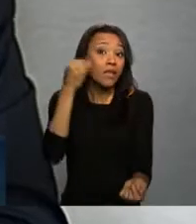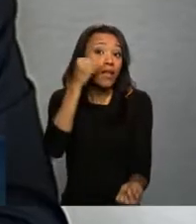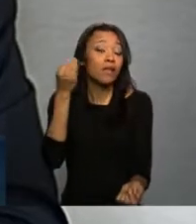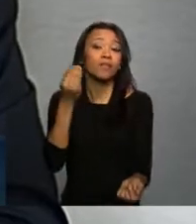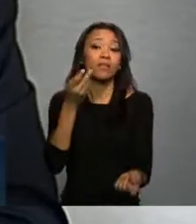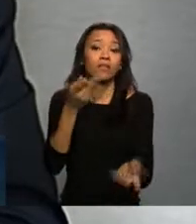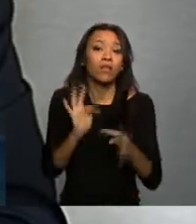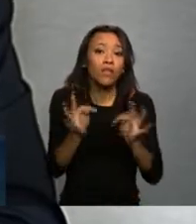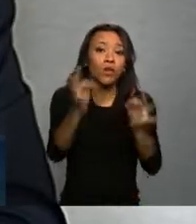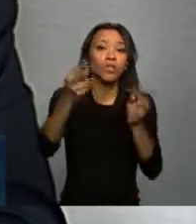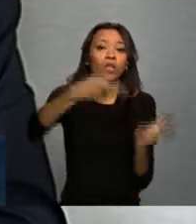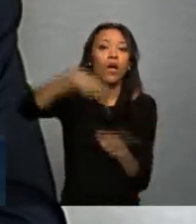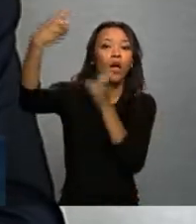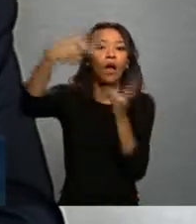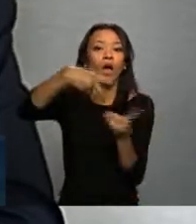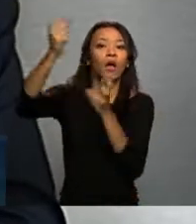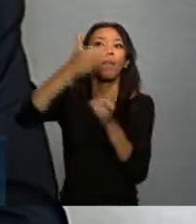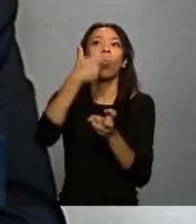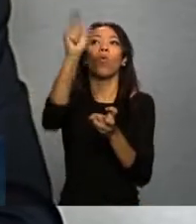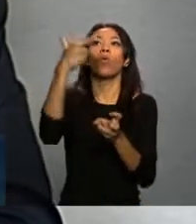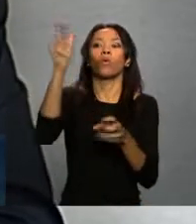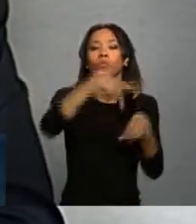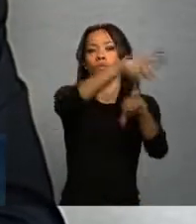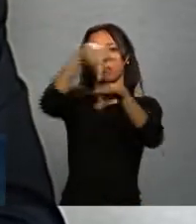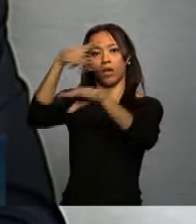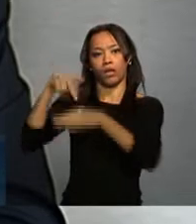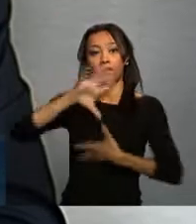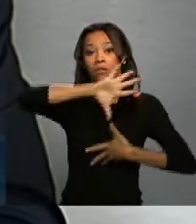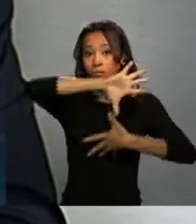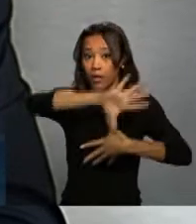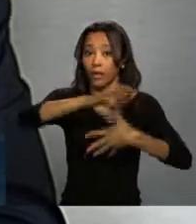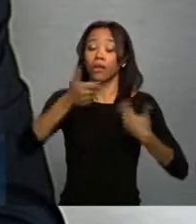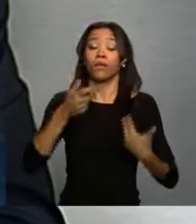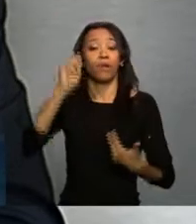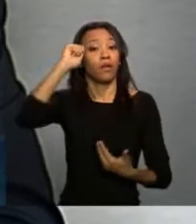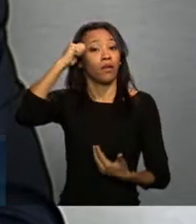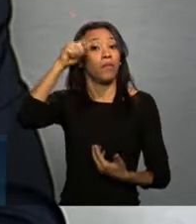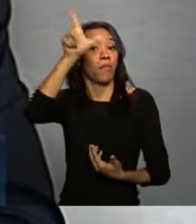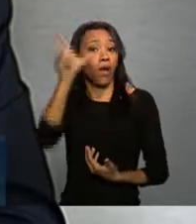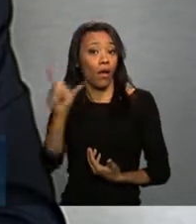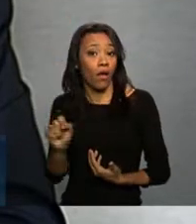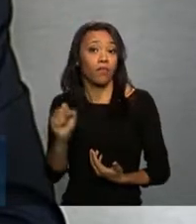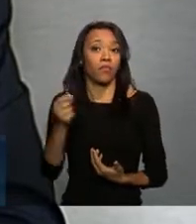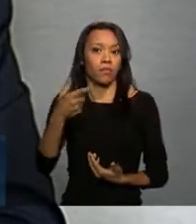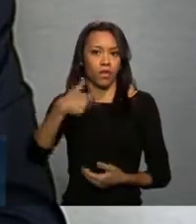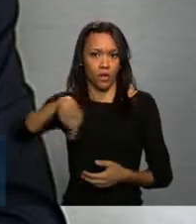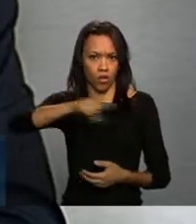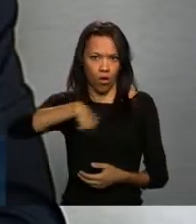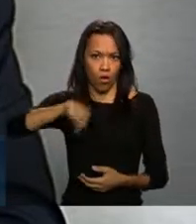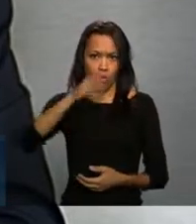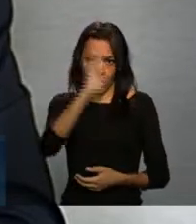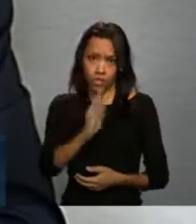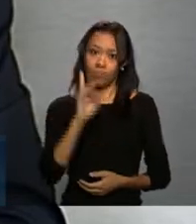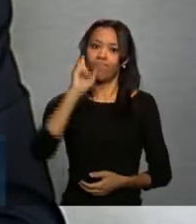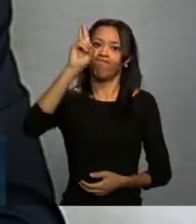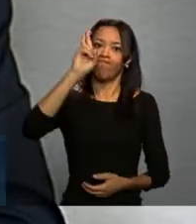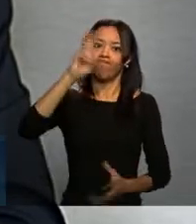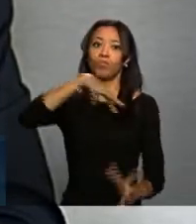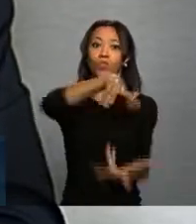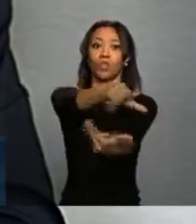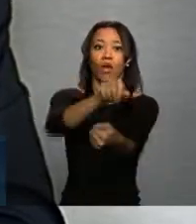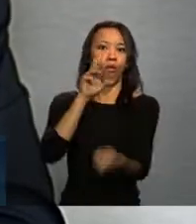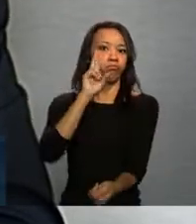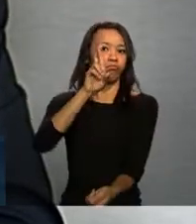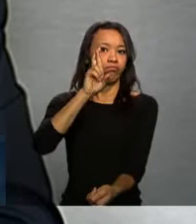tecnologias para outros países da América, para a África, enfim, para ser uma referência internacional e a gente